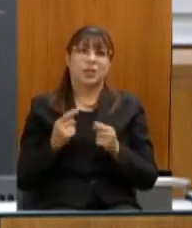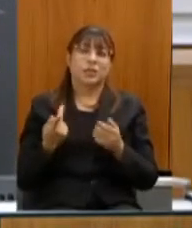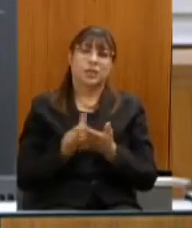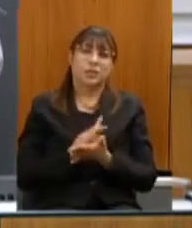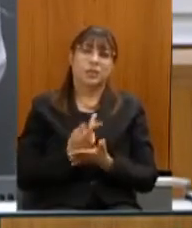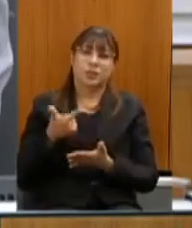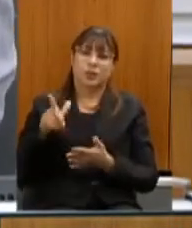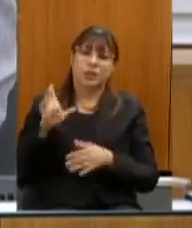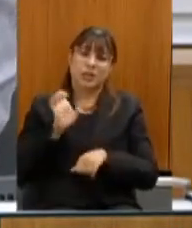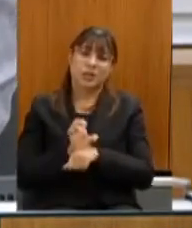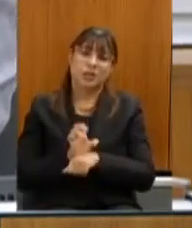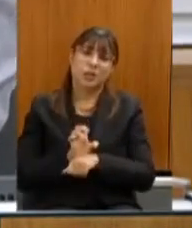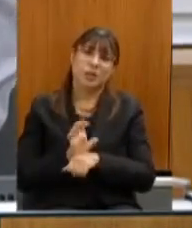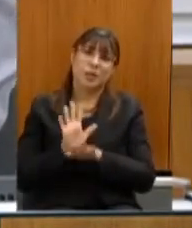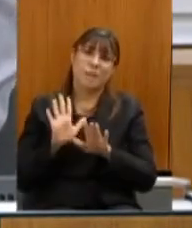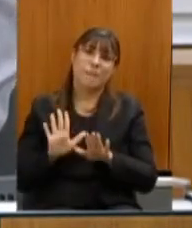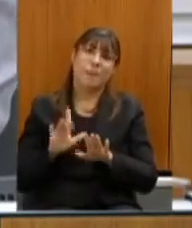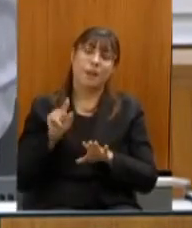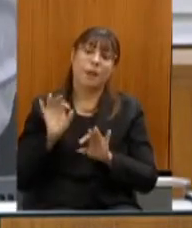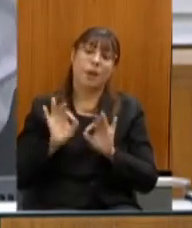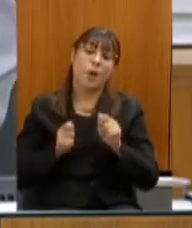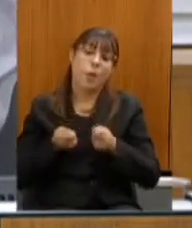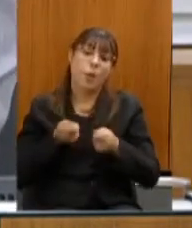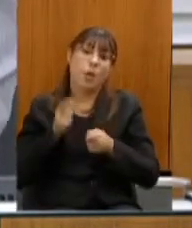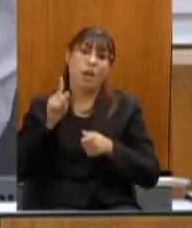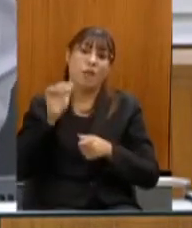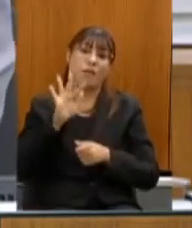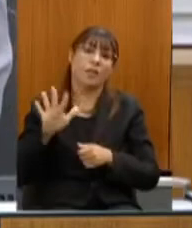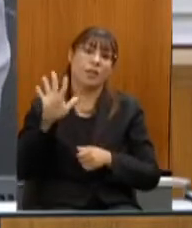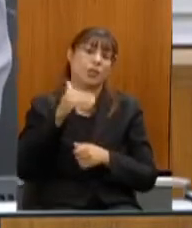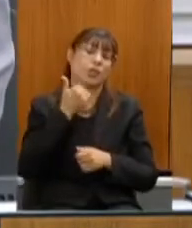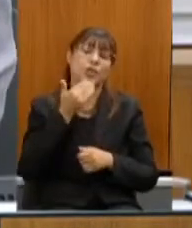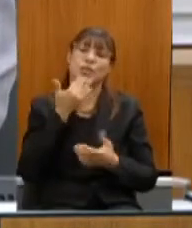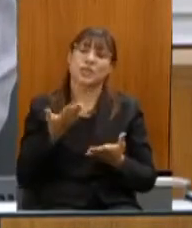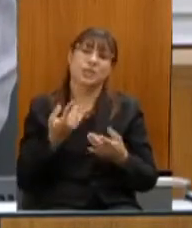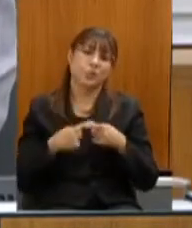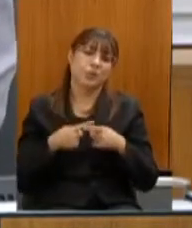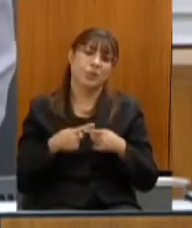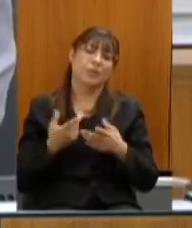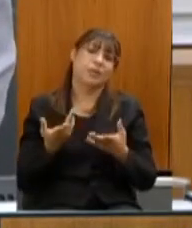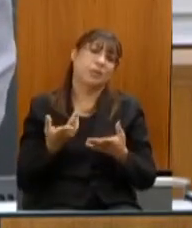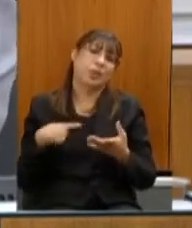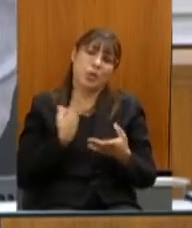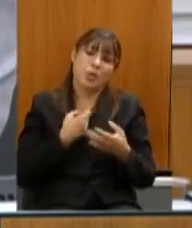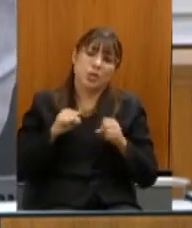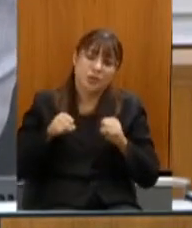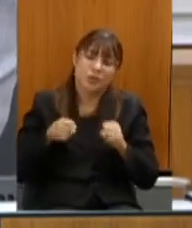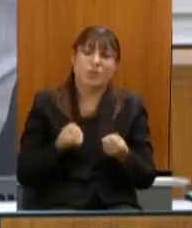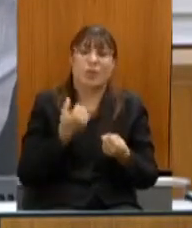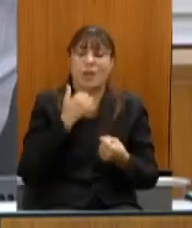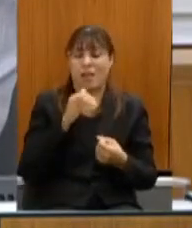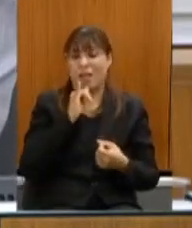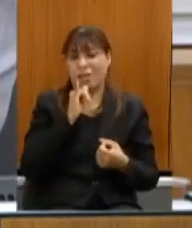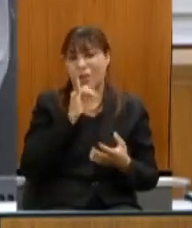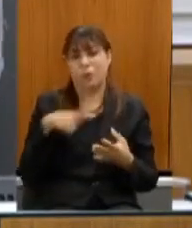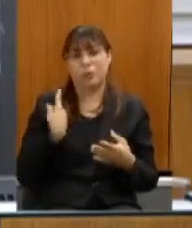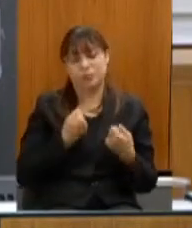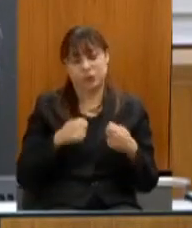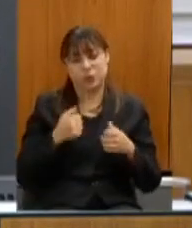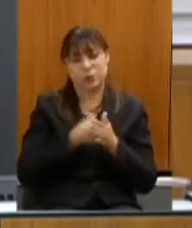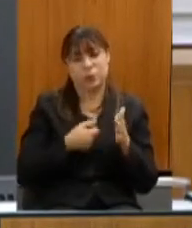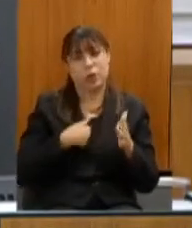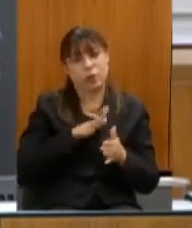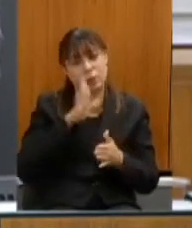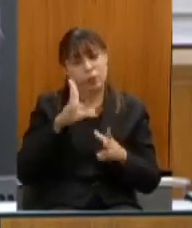estadual sendo que o que controla é federal não ia adiantar ia ser um esforço inútil então nós temos que lutar e eu fui a